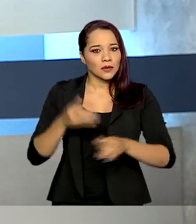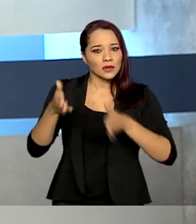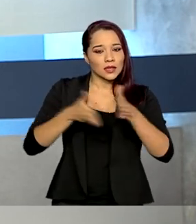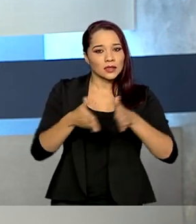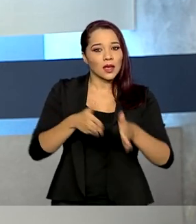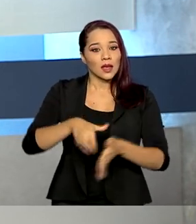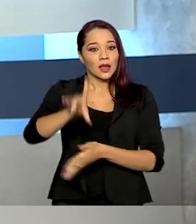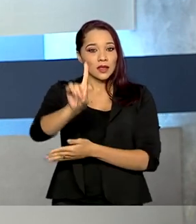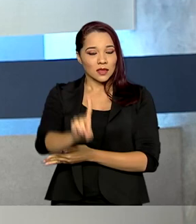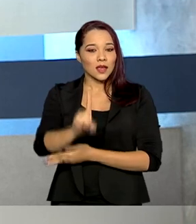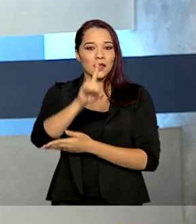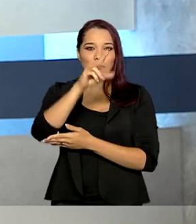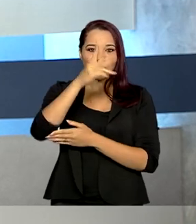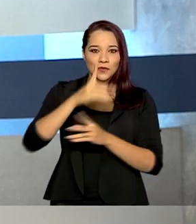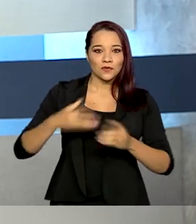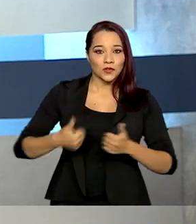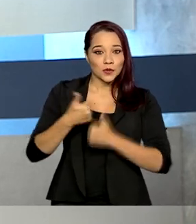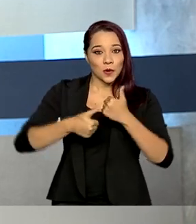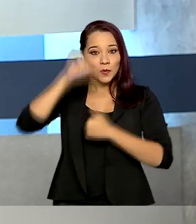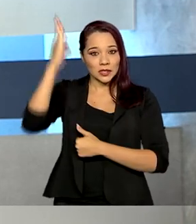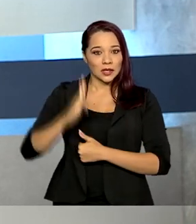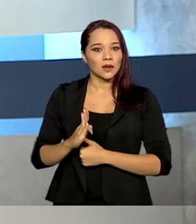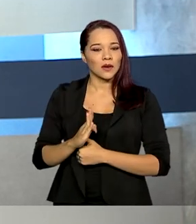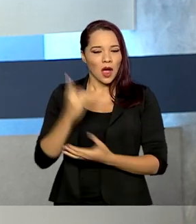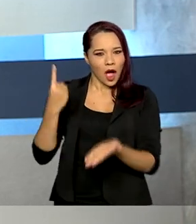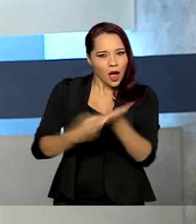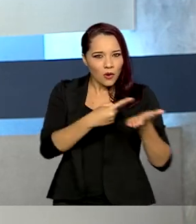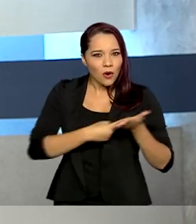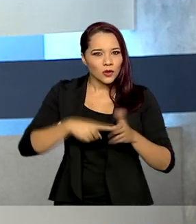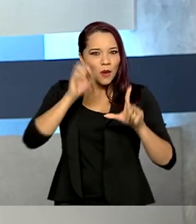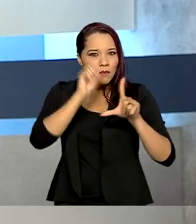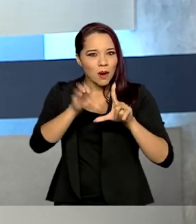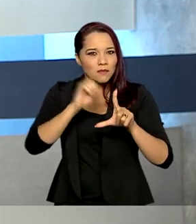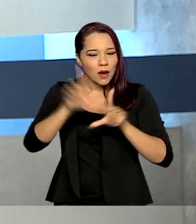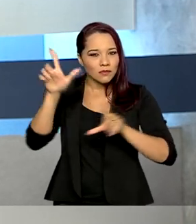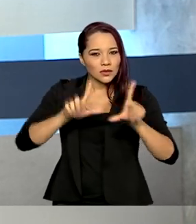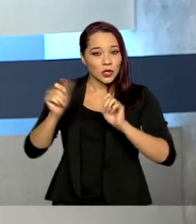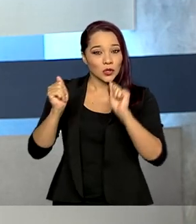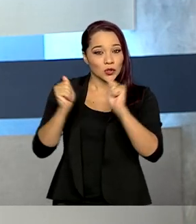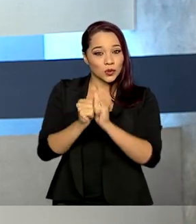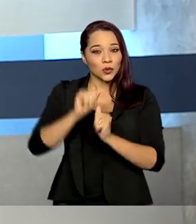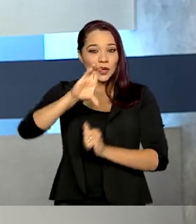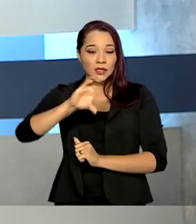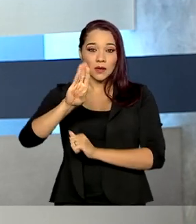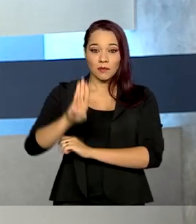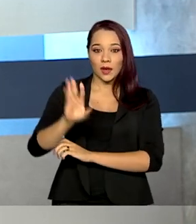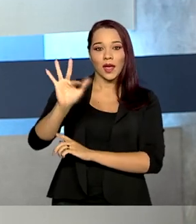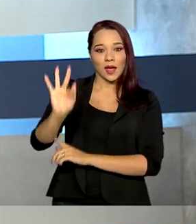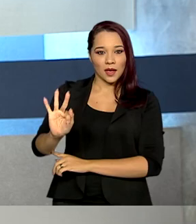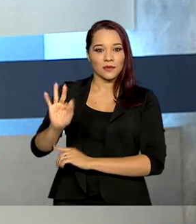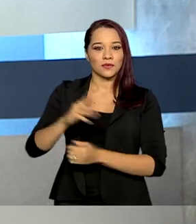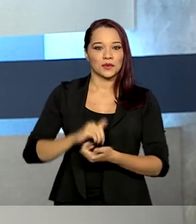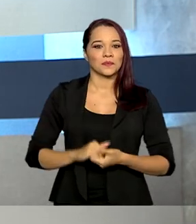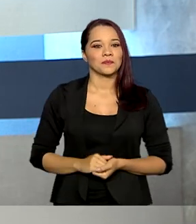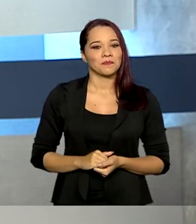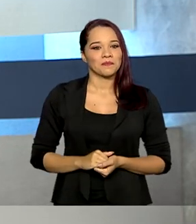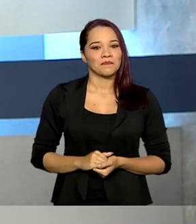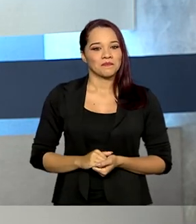temporada da Série D do Brasileirão. O acordo para a transmissão dos jogos foi feito com a Confederação Brasileira de Futebol, a